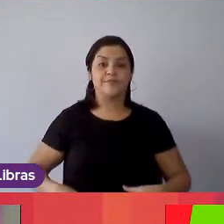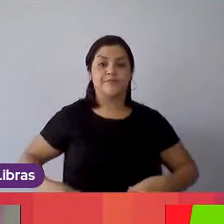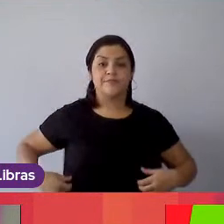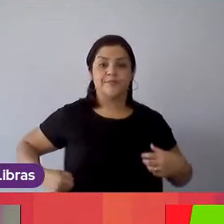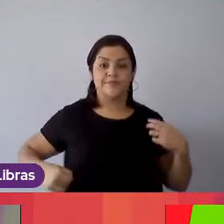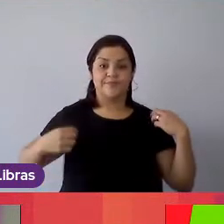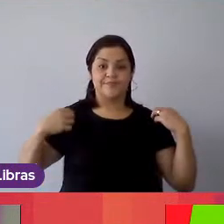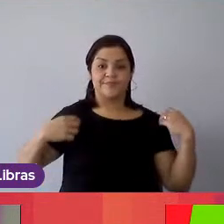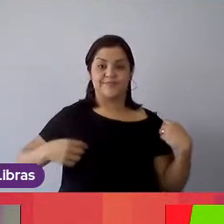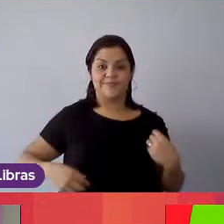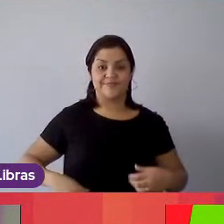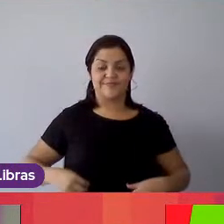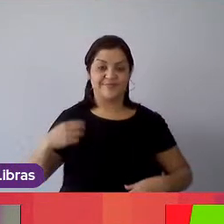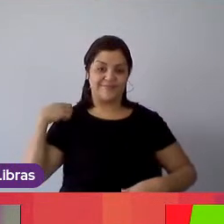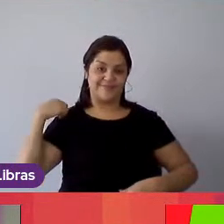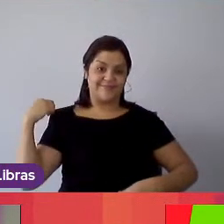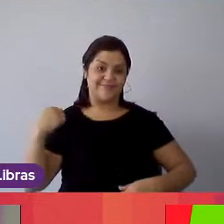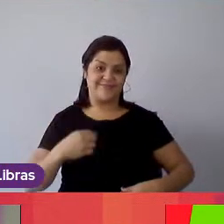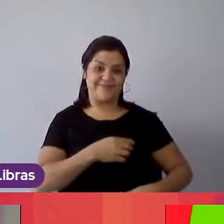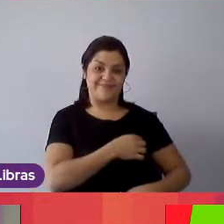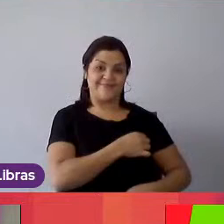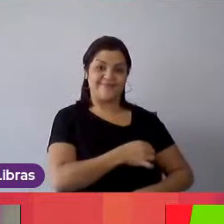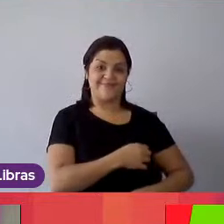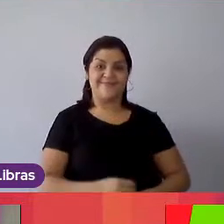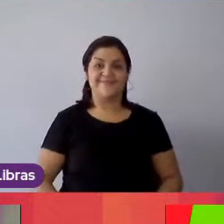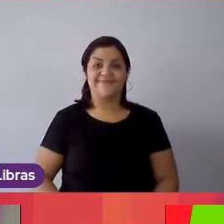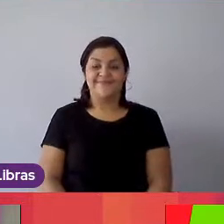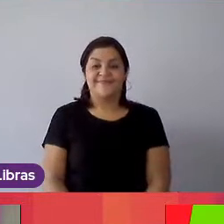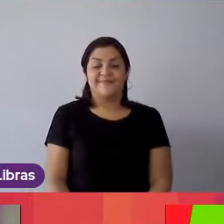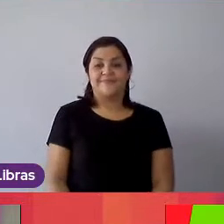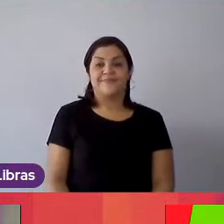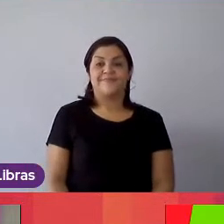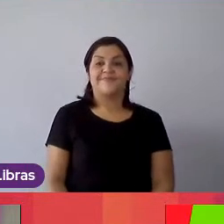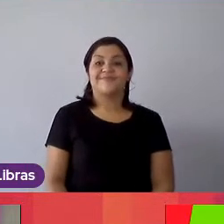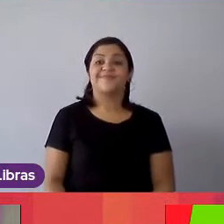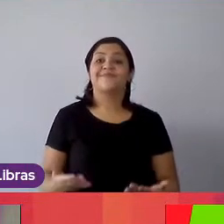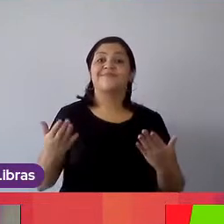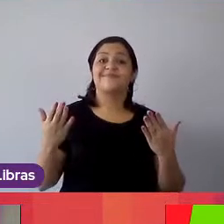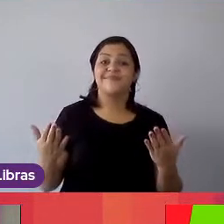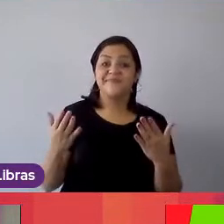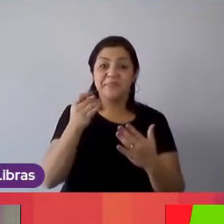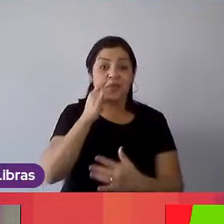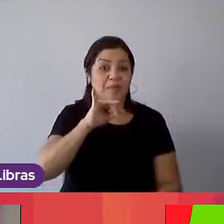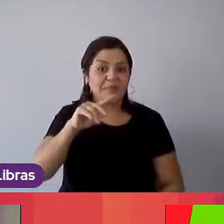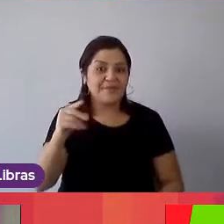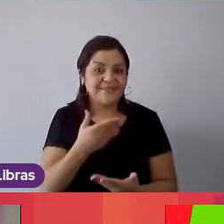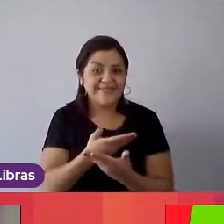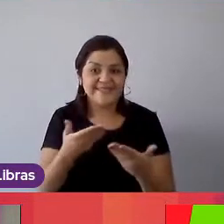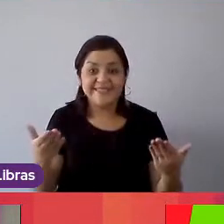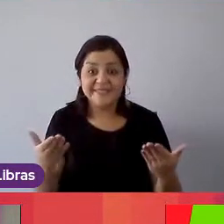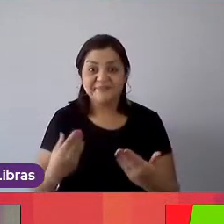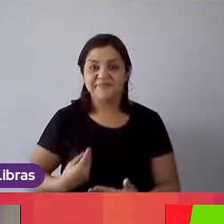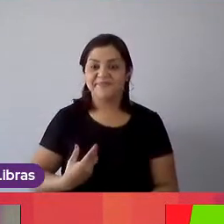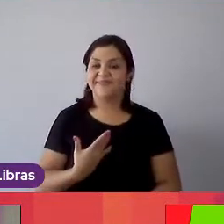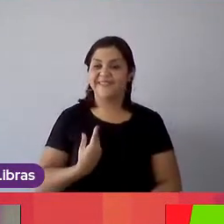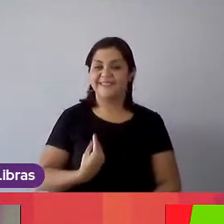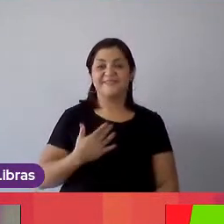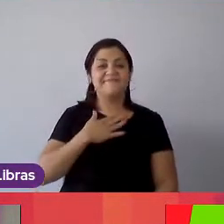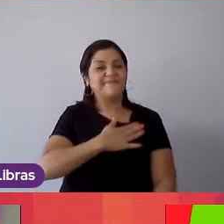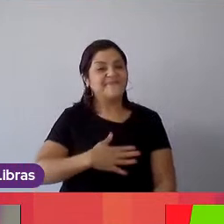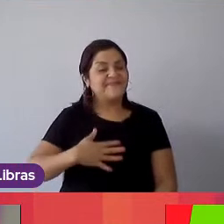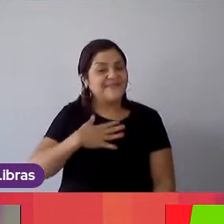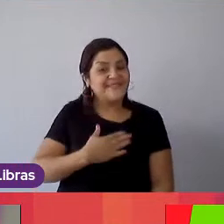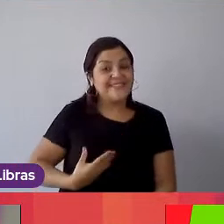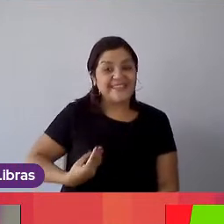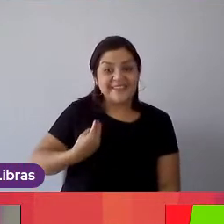Pode começar, gente. Perfeito. Bom, pessoal, bom dia para todo mundo. É um prazer estar